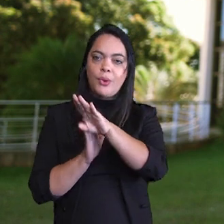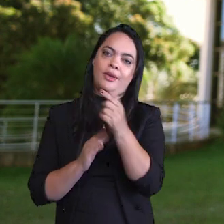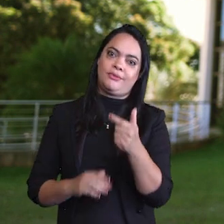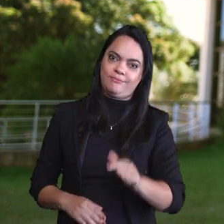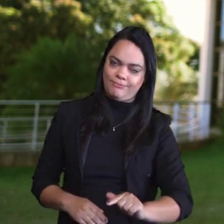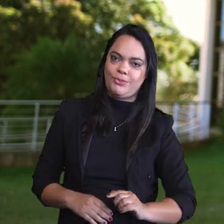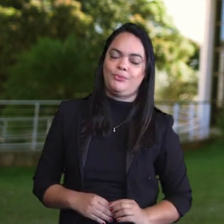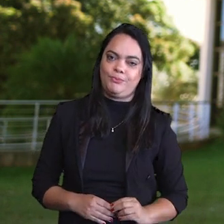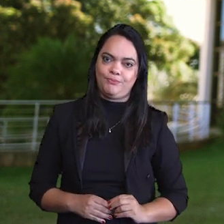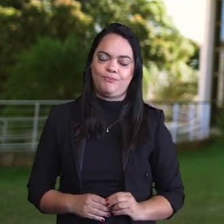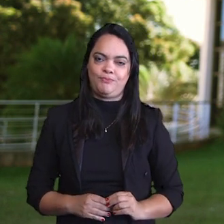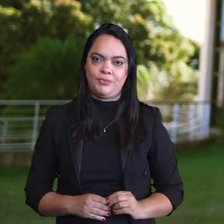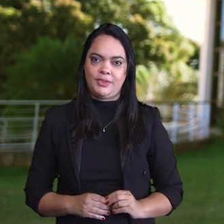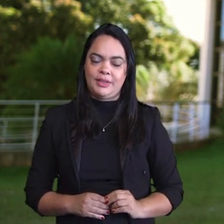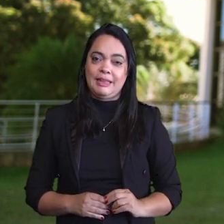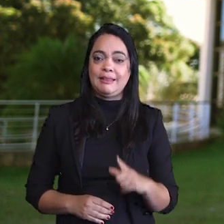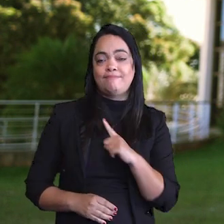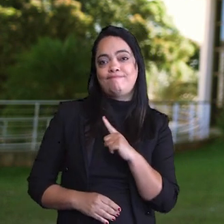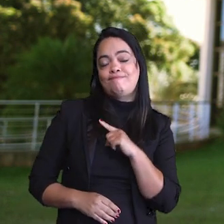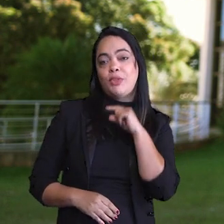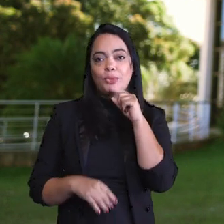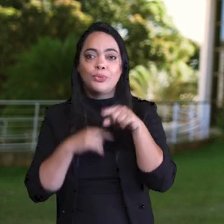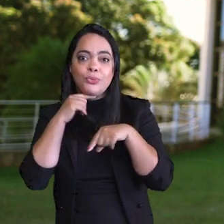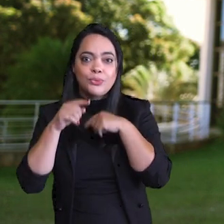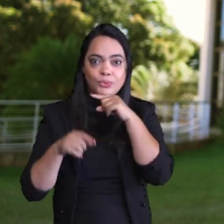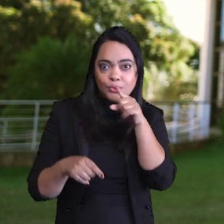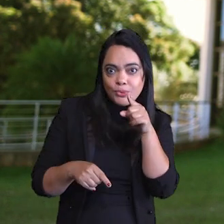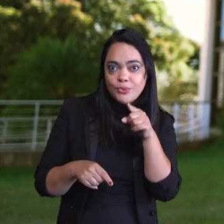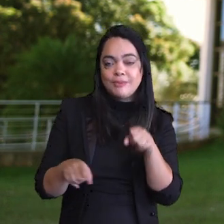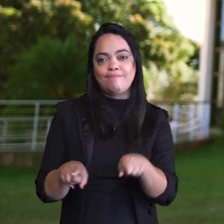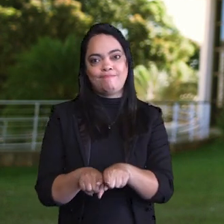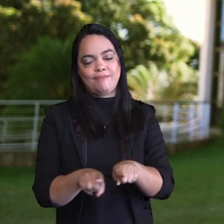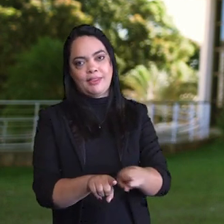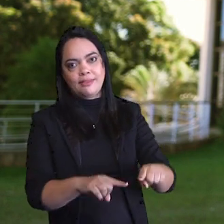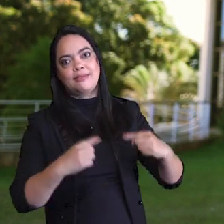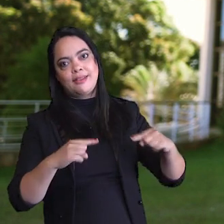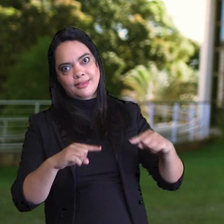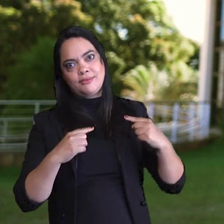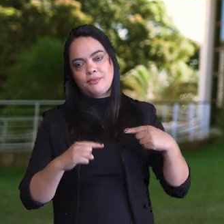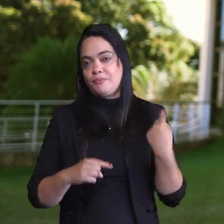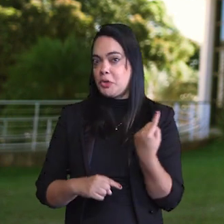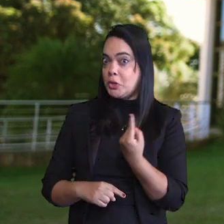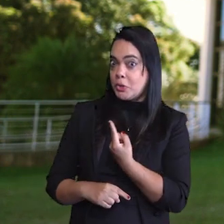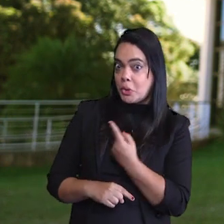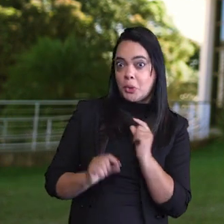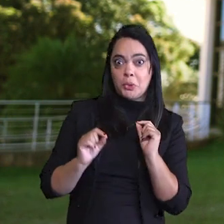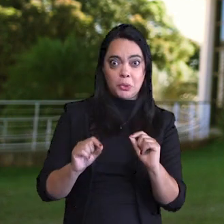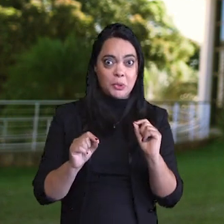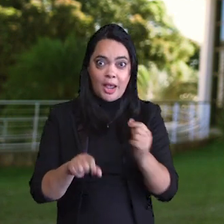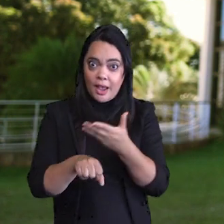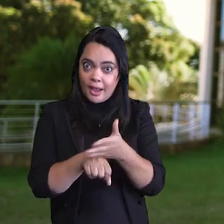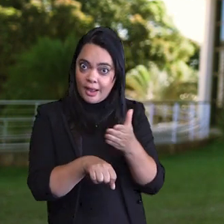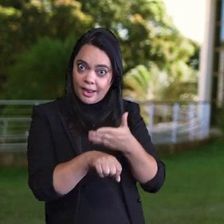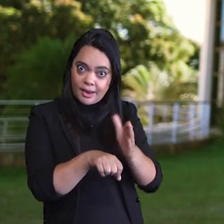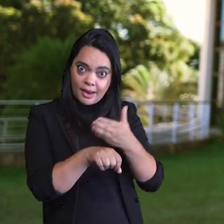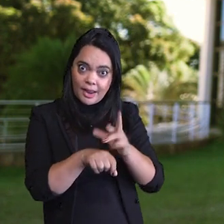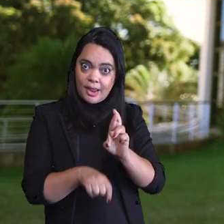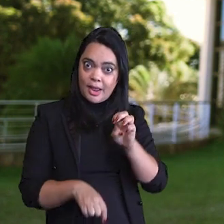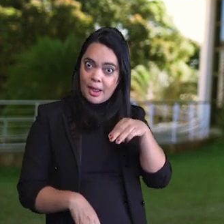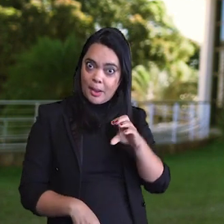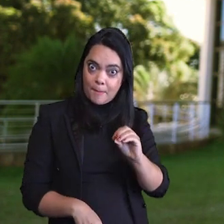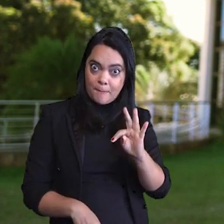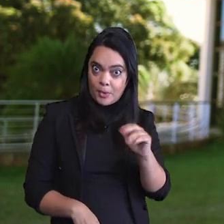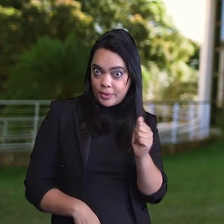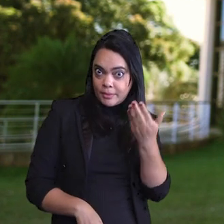tempo de pandemia. Há muita incerteza, há muitos desafios, nós nunca fizemos essas atividades no